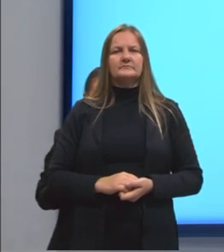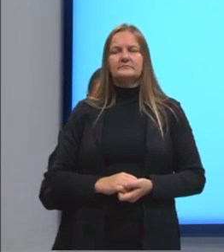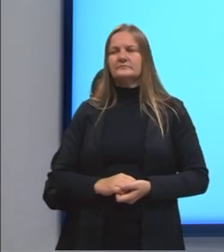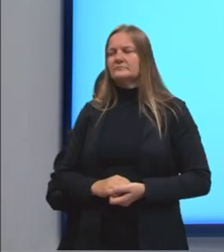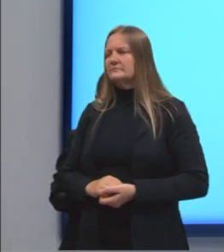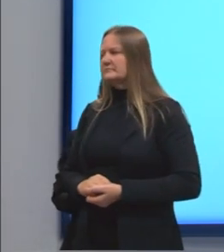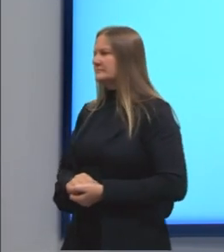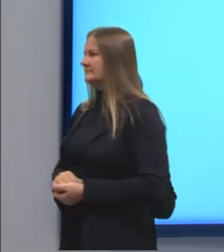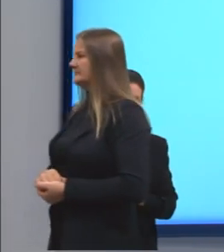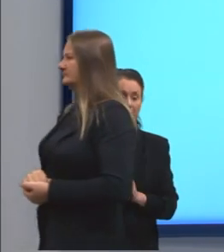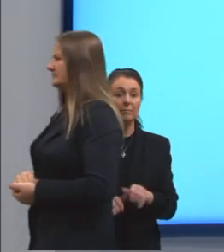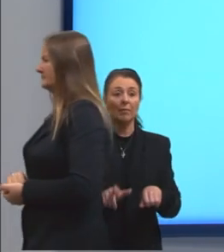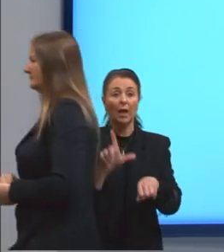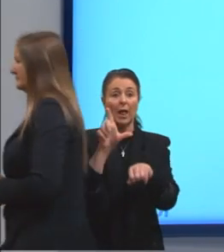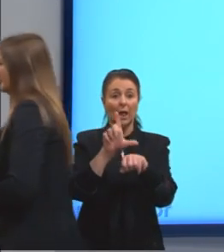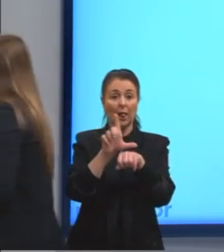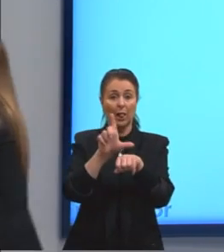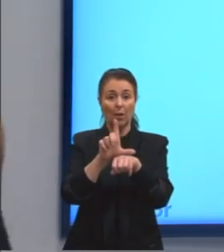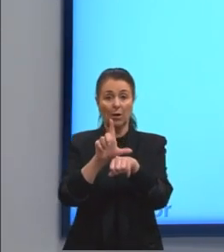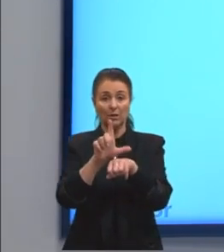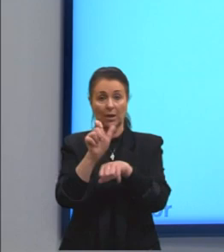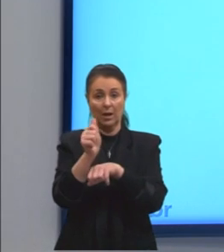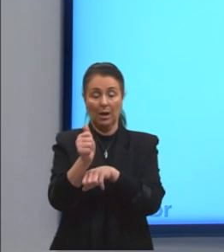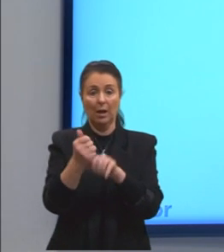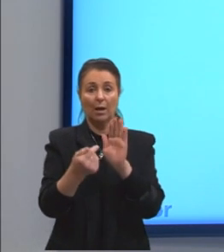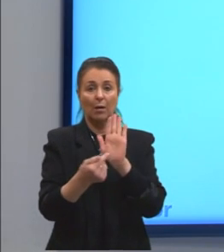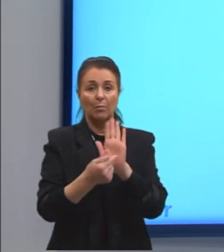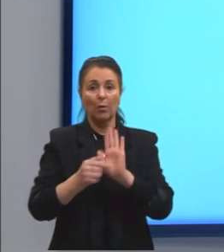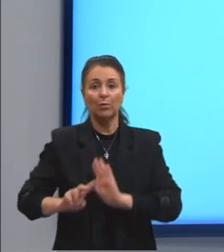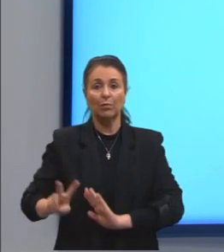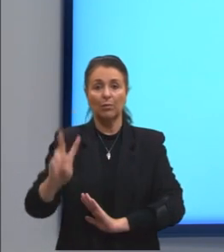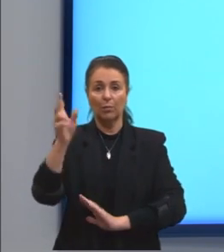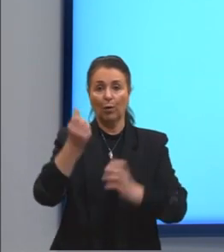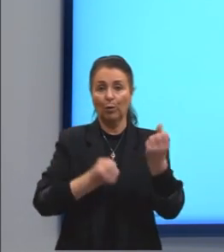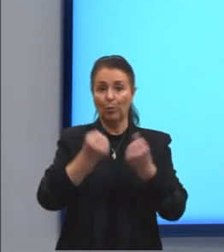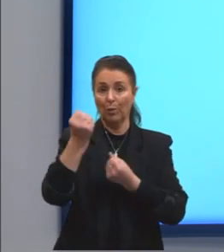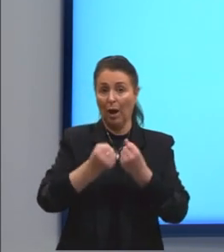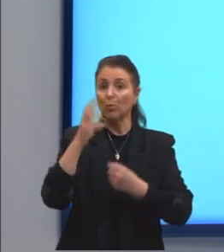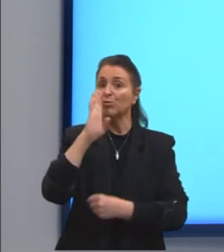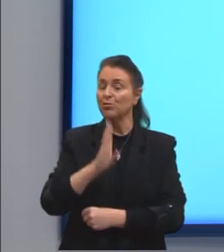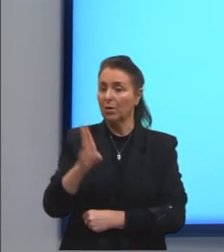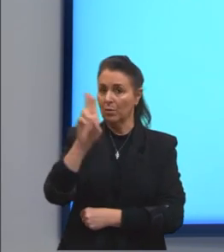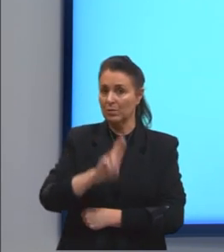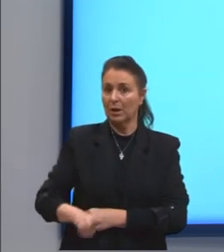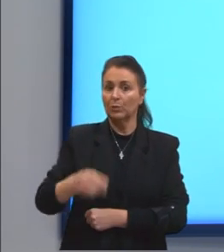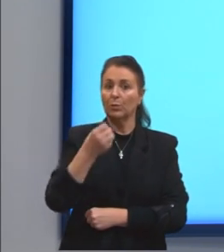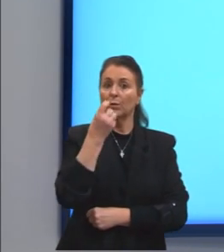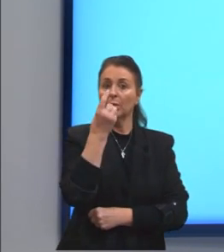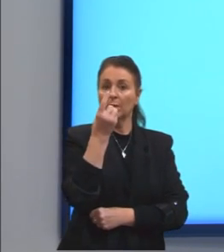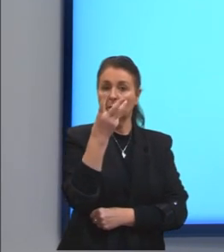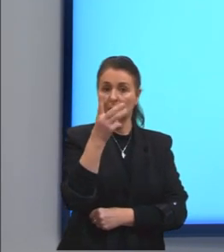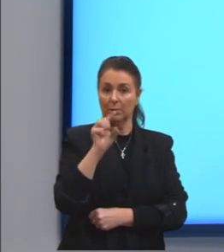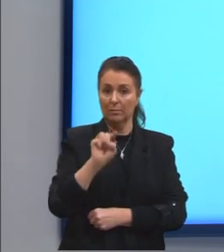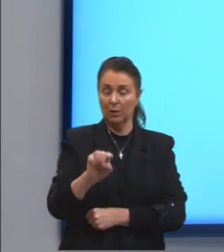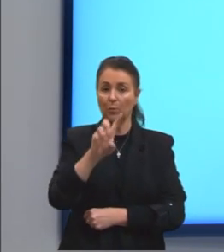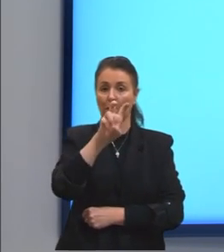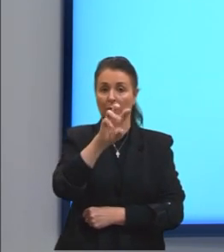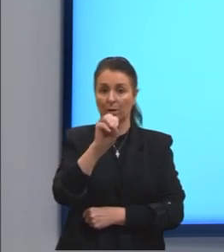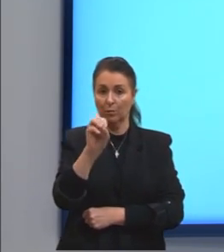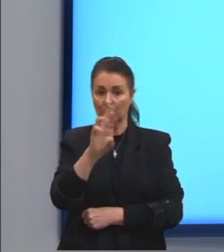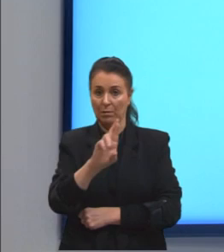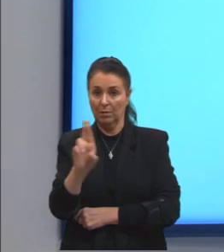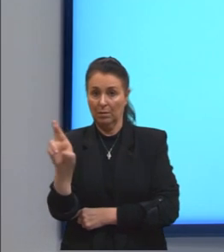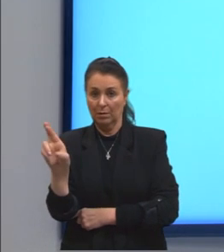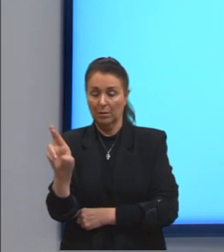ela traz o seguinte, o valor oferecido no carro usado é de R$ 13.500,00. Já o